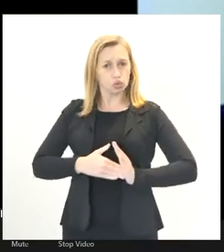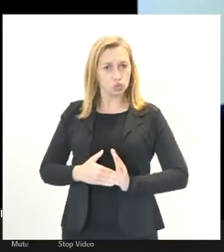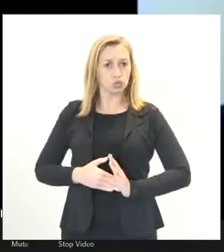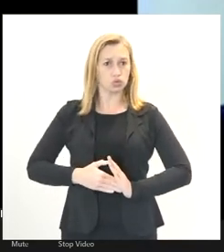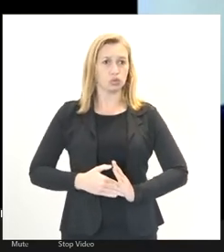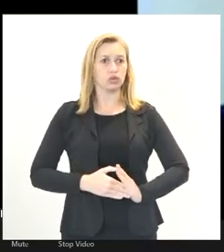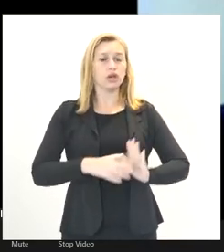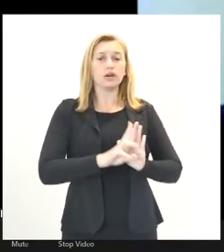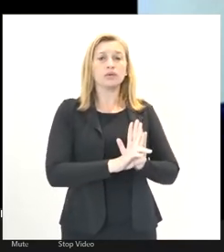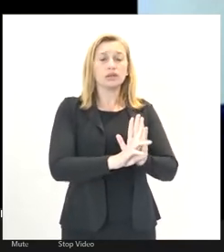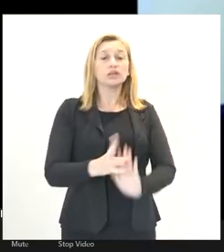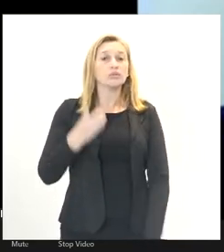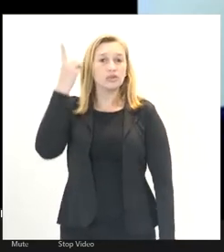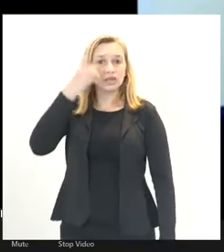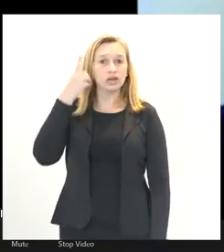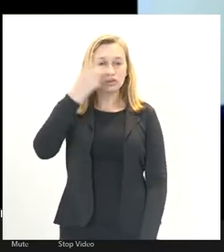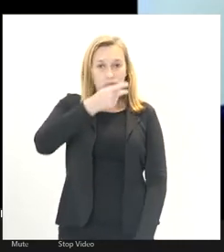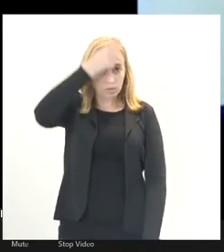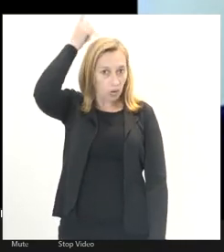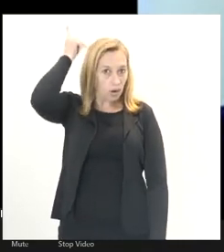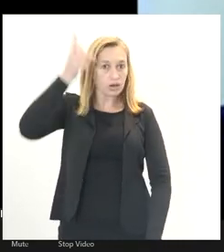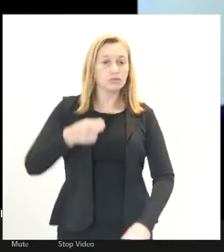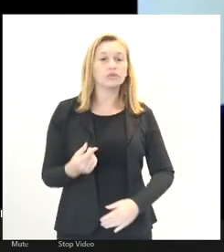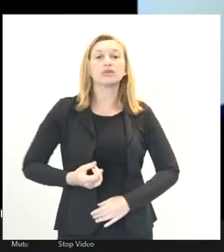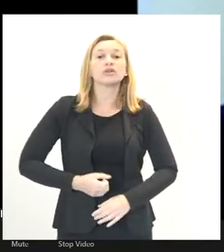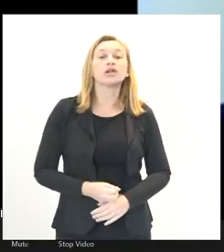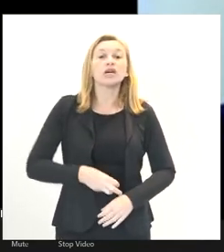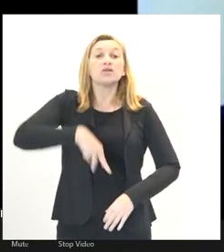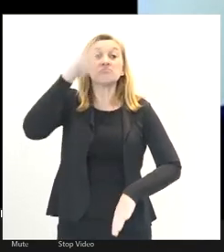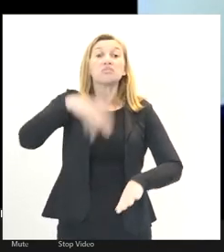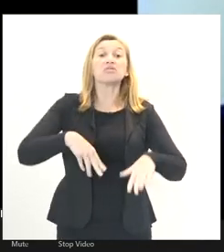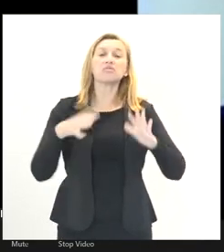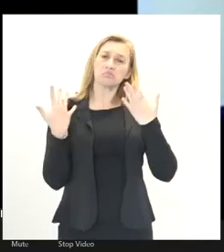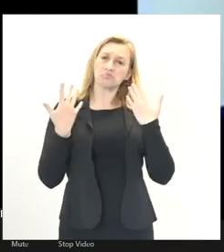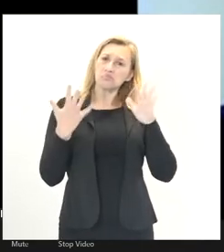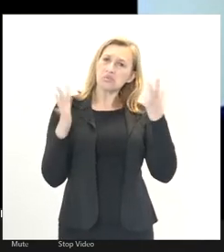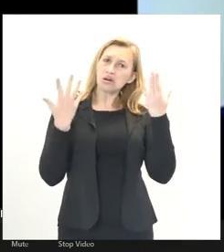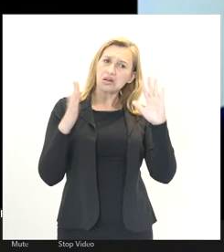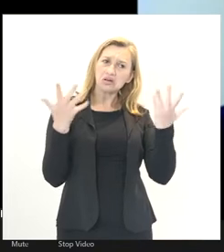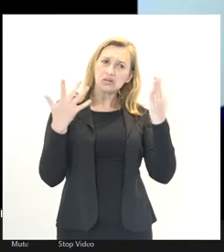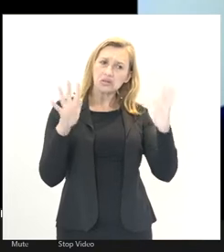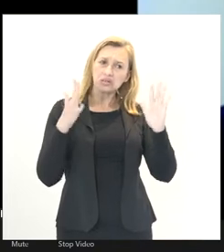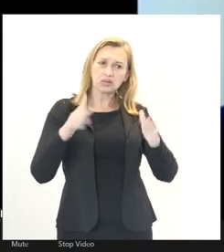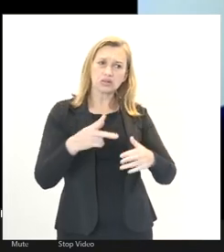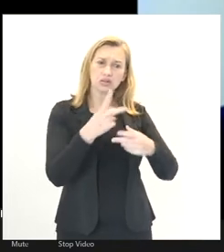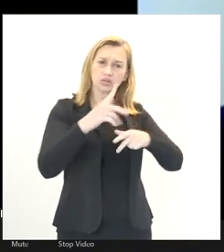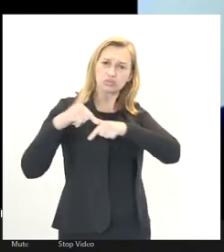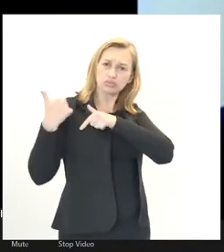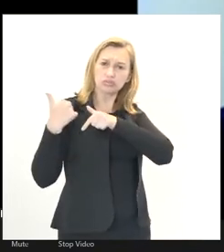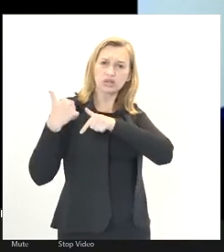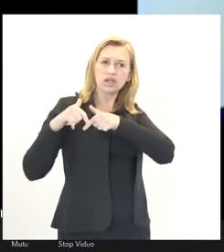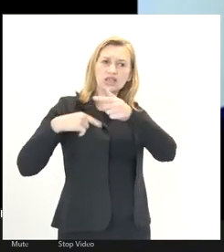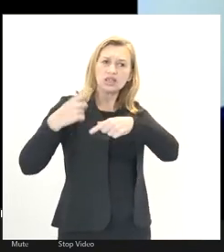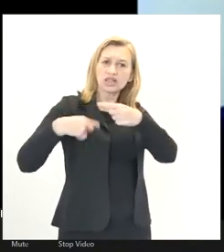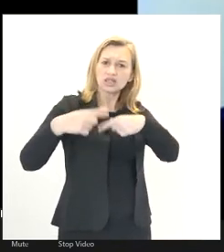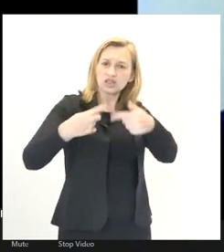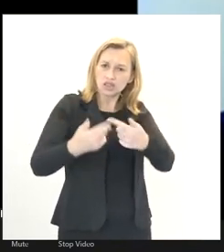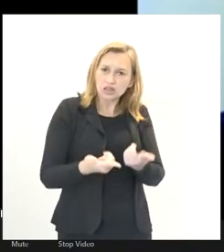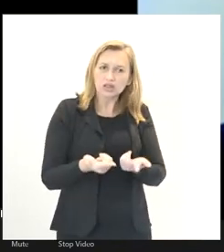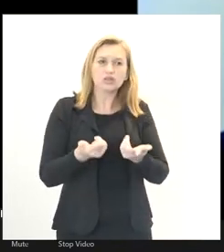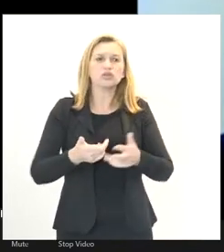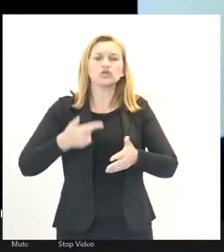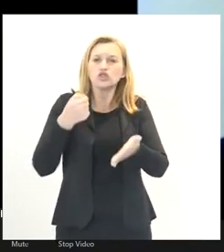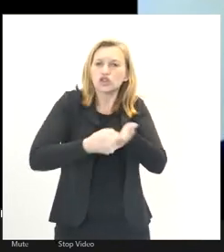nosso querido deputado Paulo Ramos, a quem aqui parabenizo pela sua trajetória sempre ao lado das